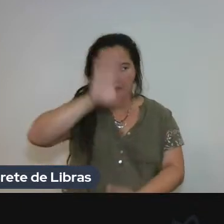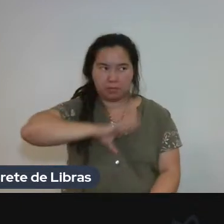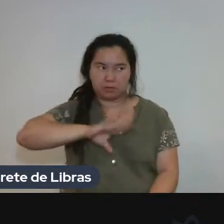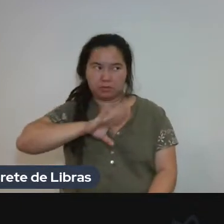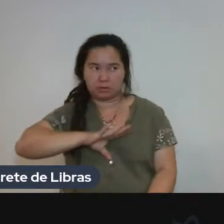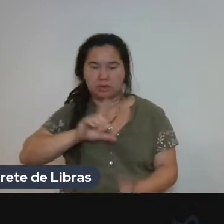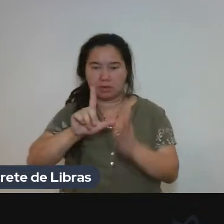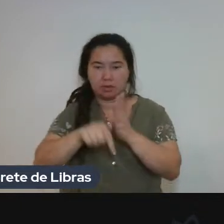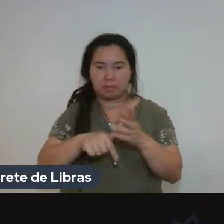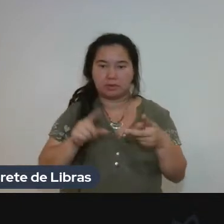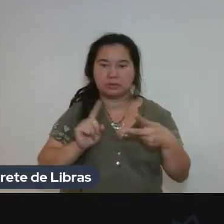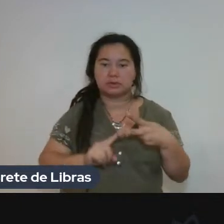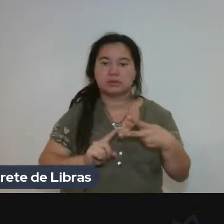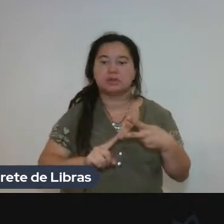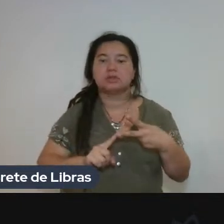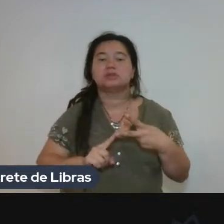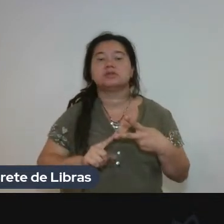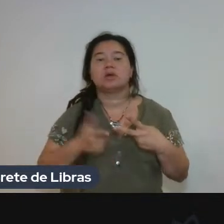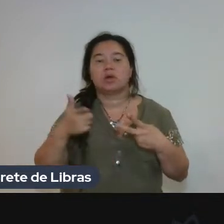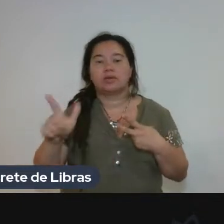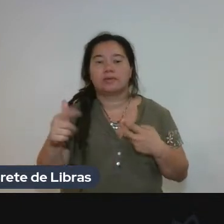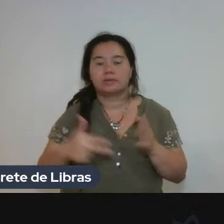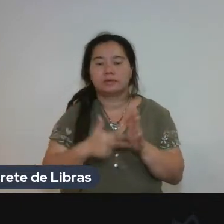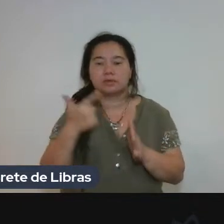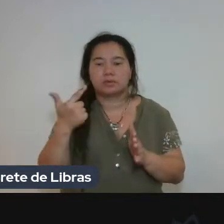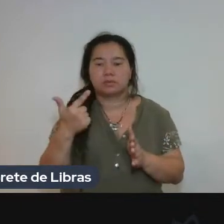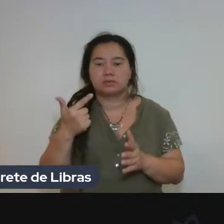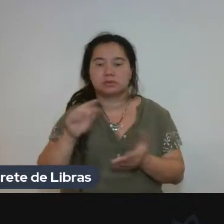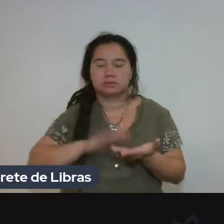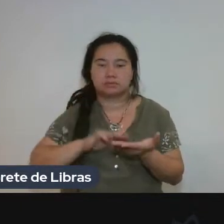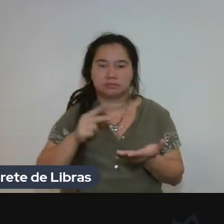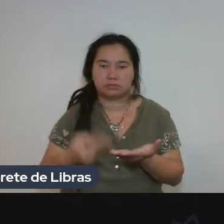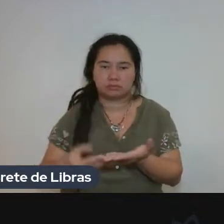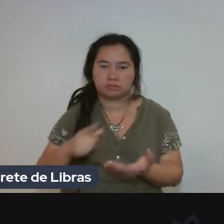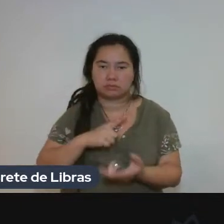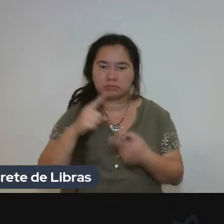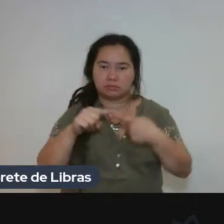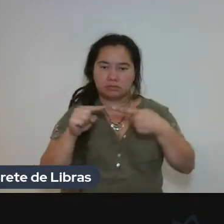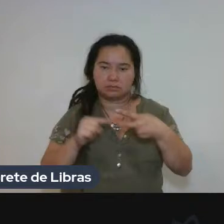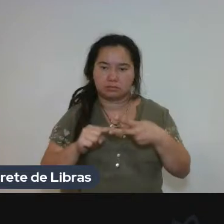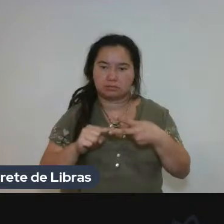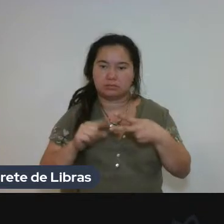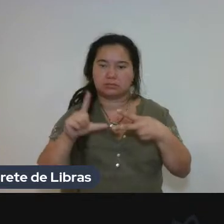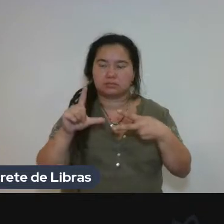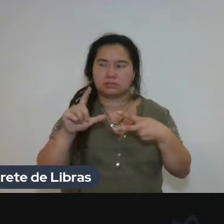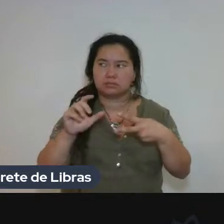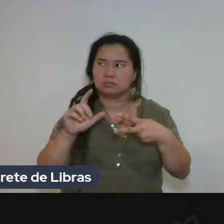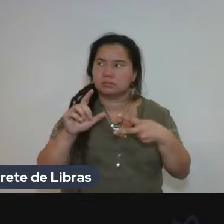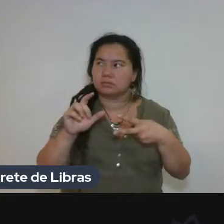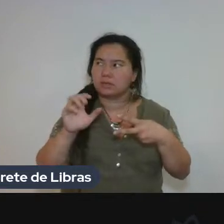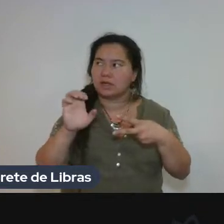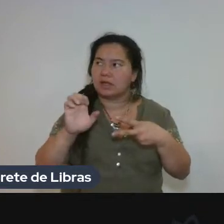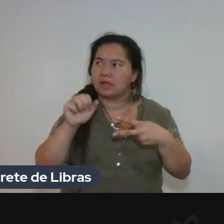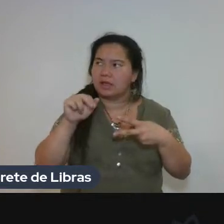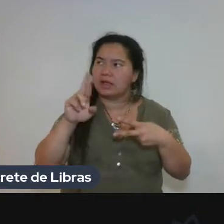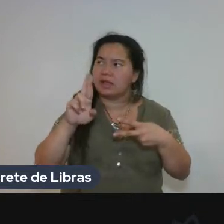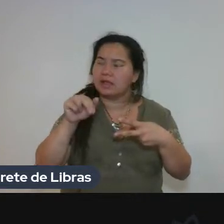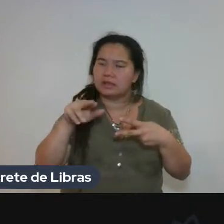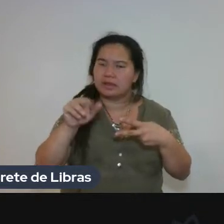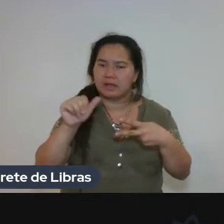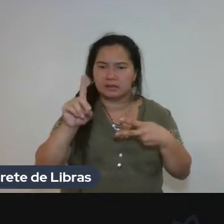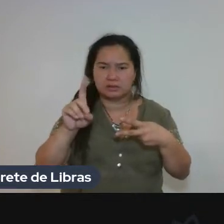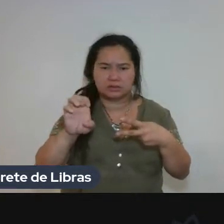aí, são dois tradutores. Hernani Chaves e Pedro Eliodoro Tavares. São dois